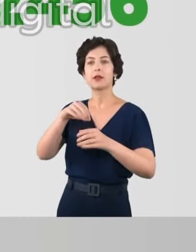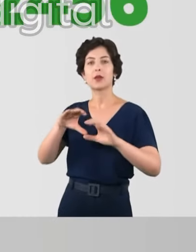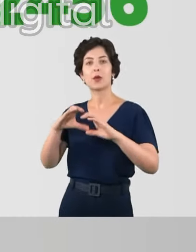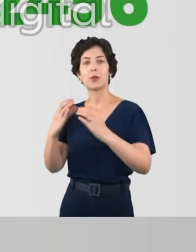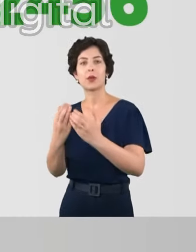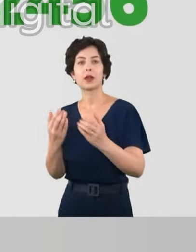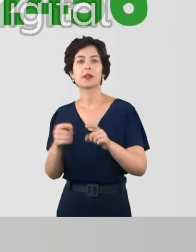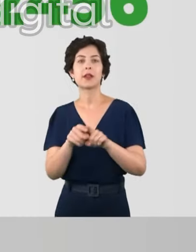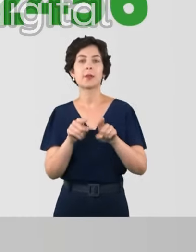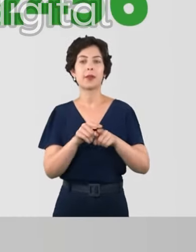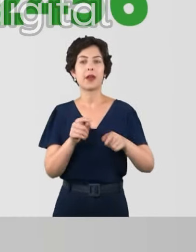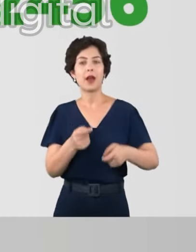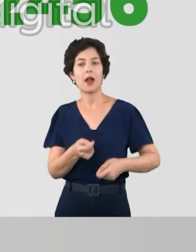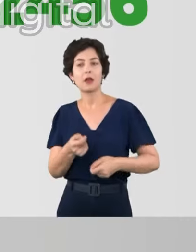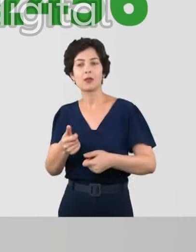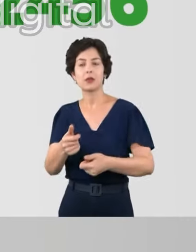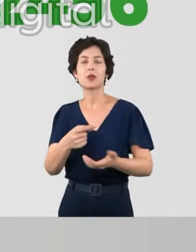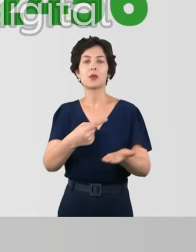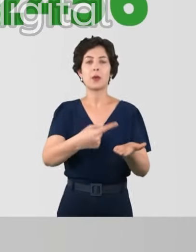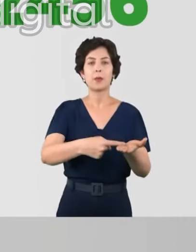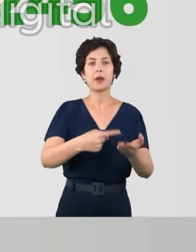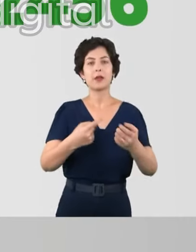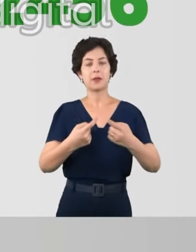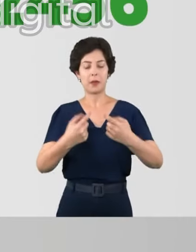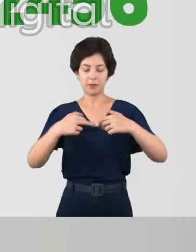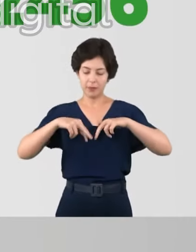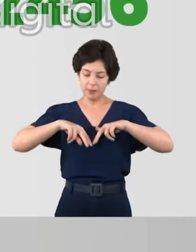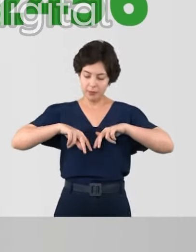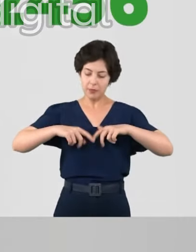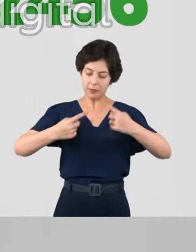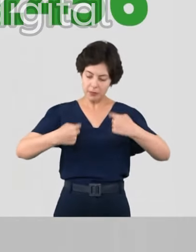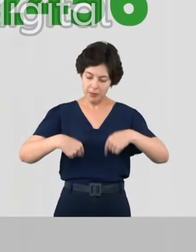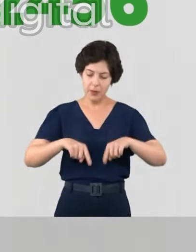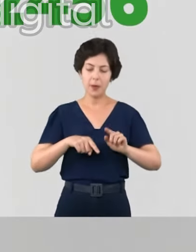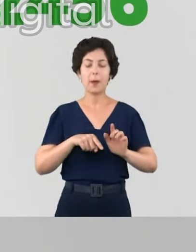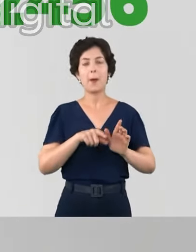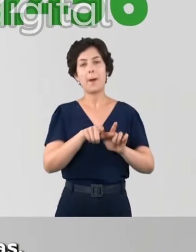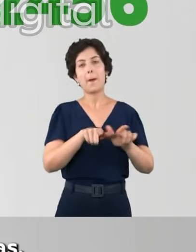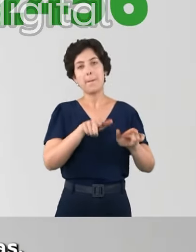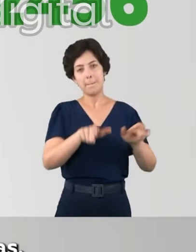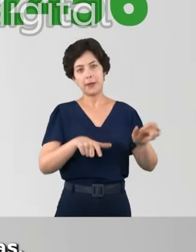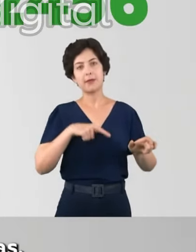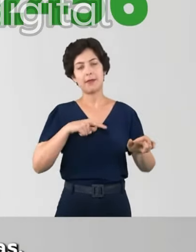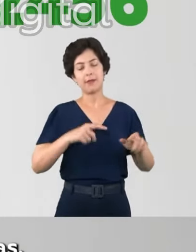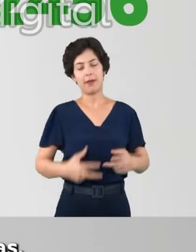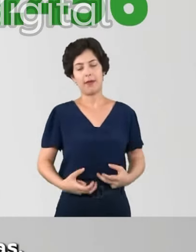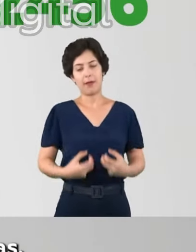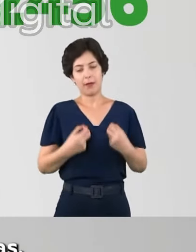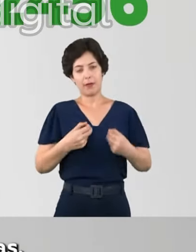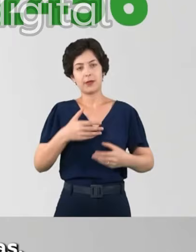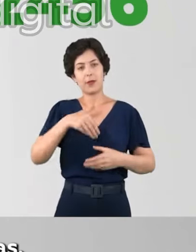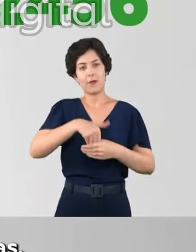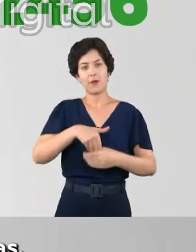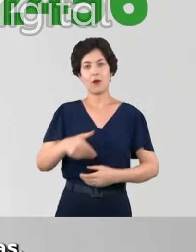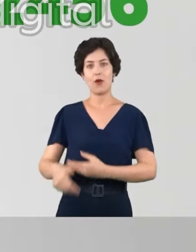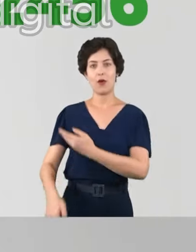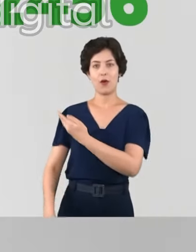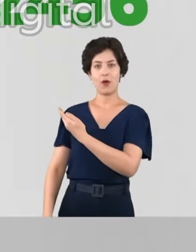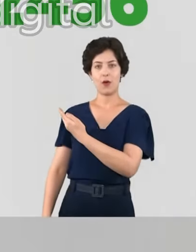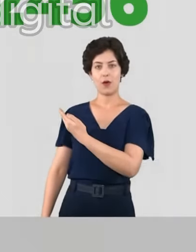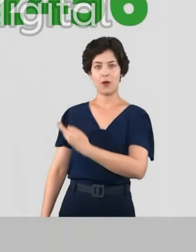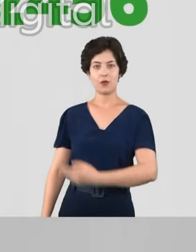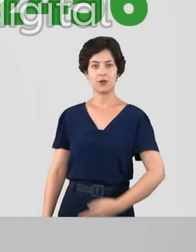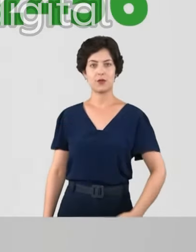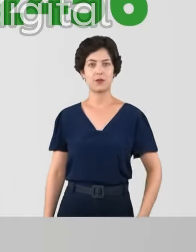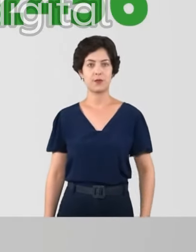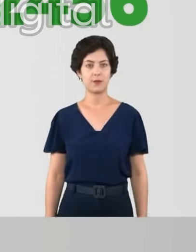desburocratização para exames e consultas periódicas a fim de reduzir diagnósticos tardios, principalmente para pacientes oncológicas. Sandra Petito,